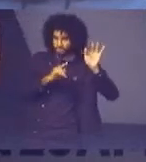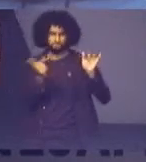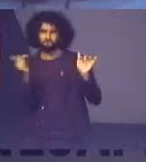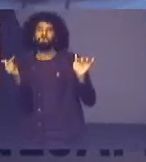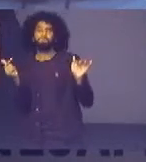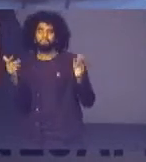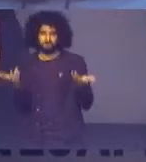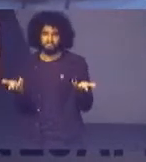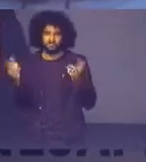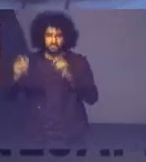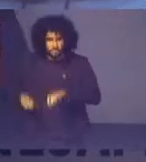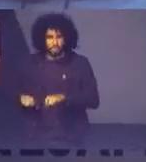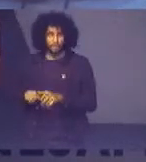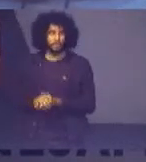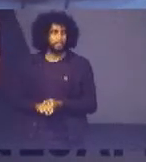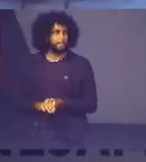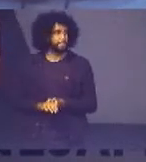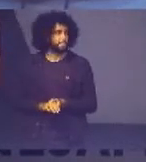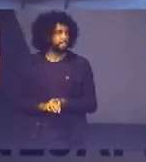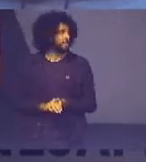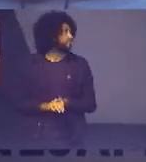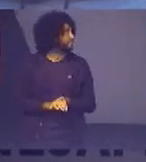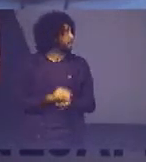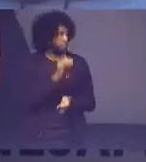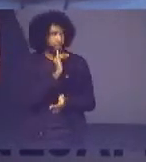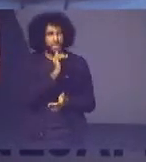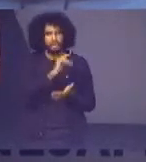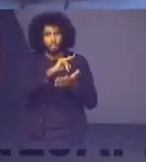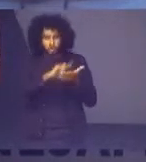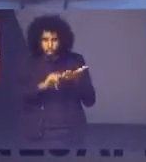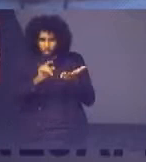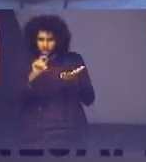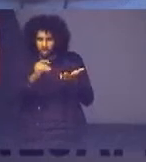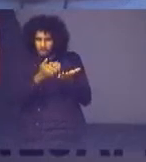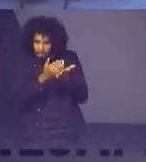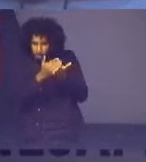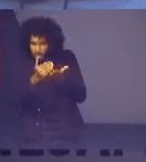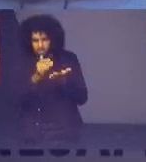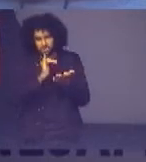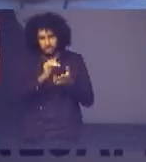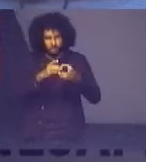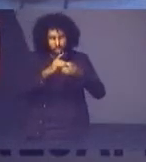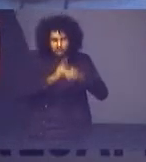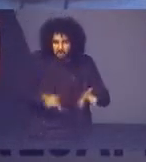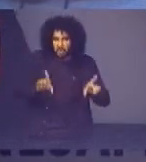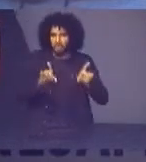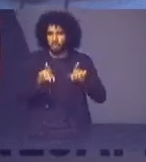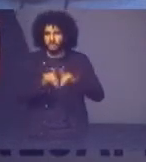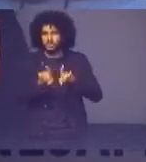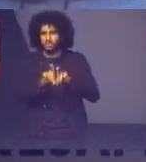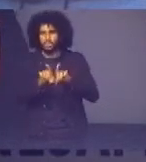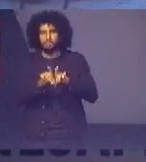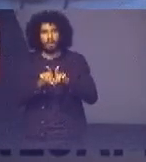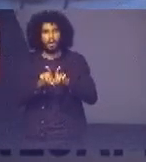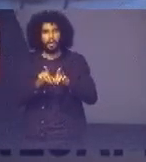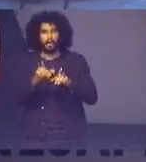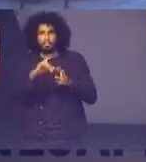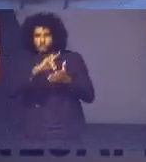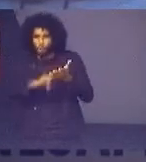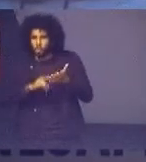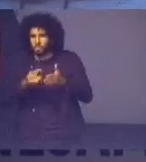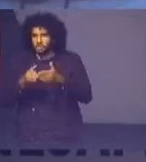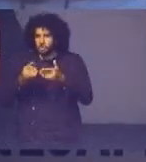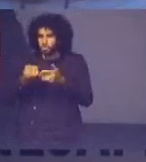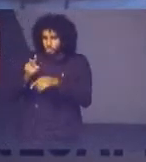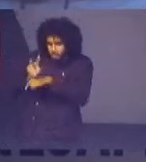Desde o início dos documentos necessários para dar início, por exemplo, a um divórcio consensual, uma retificação de documentos, um pedido de